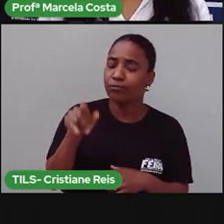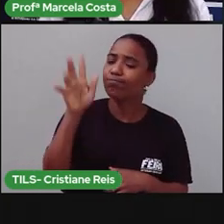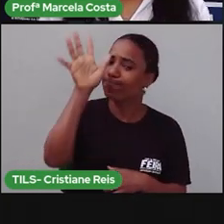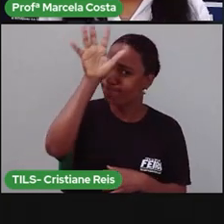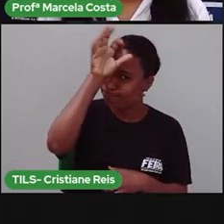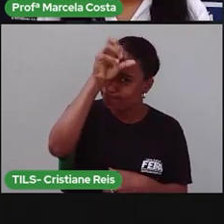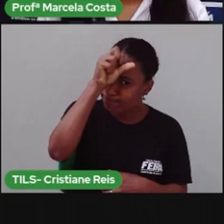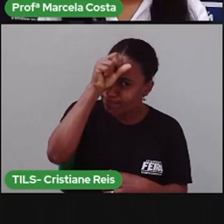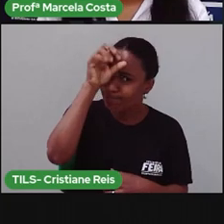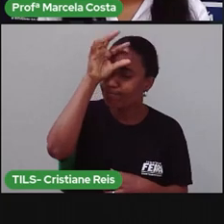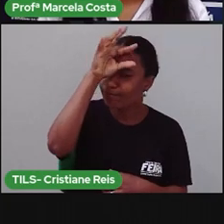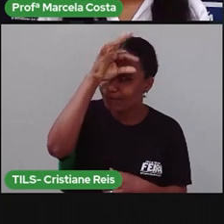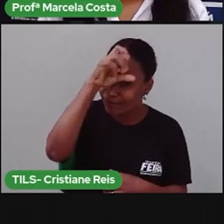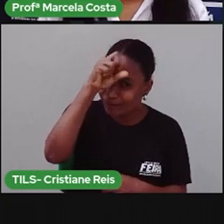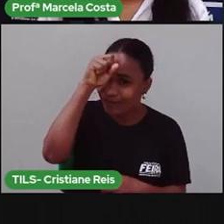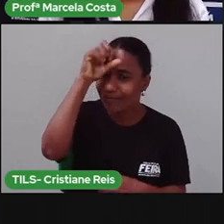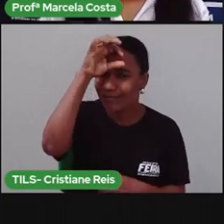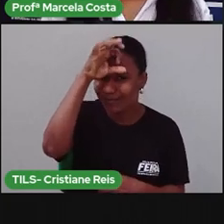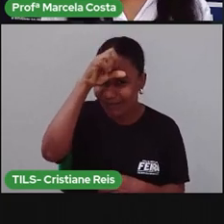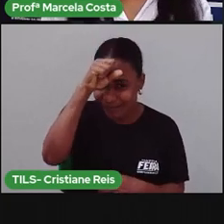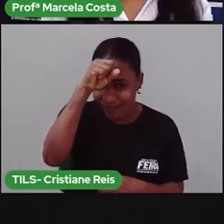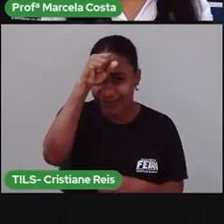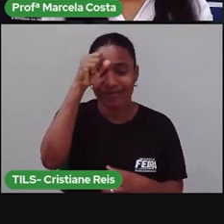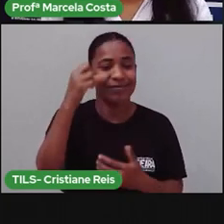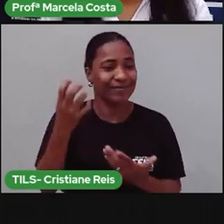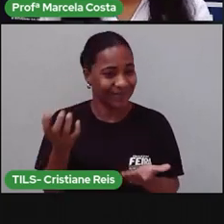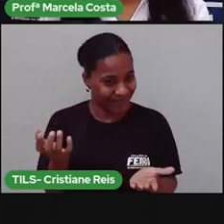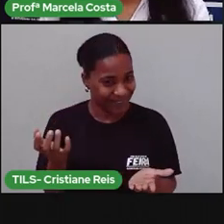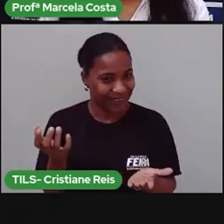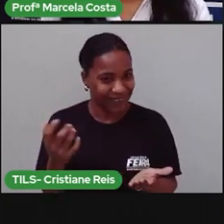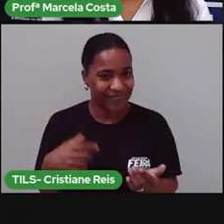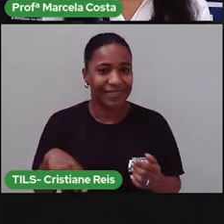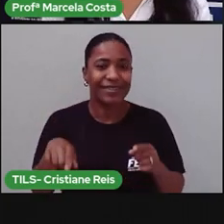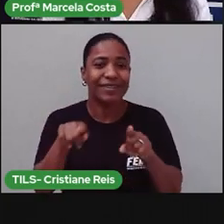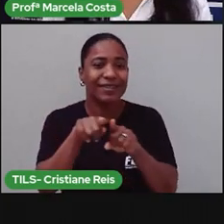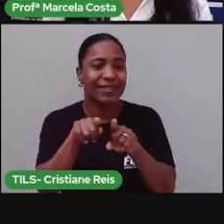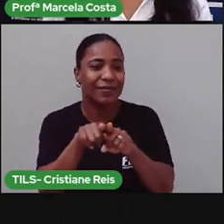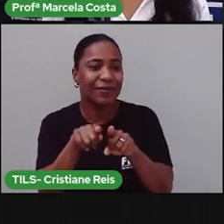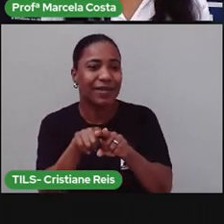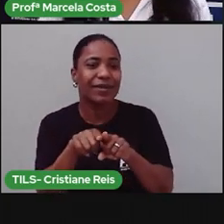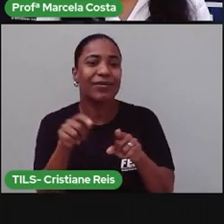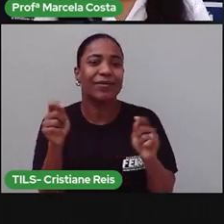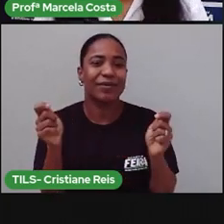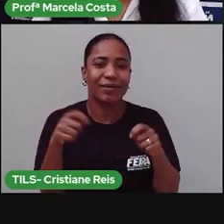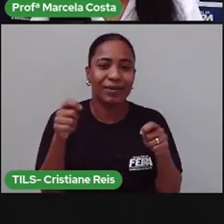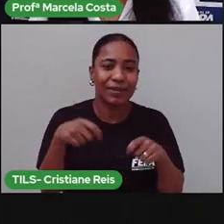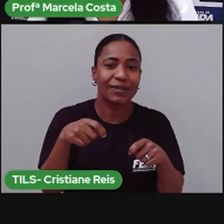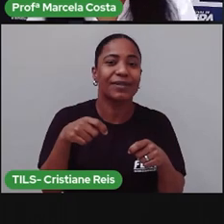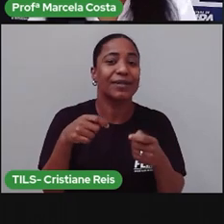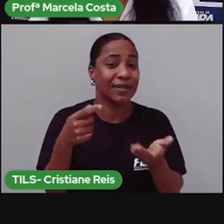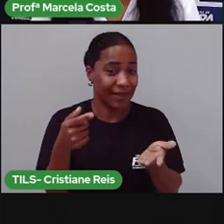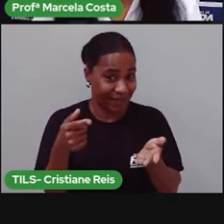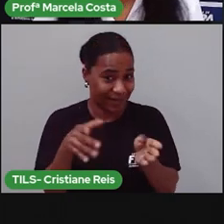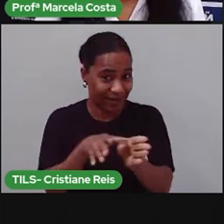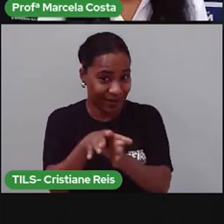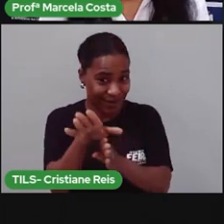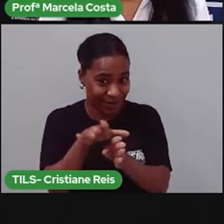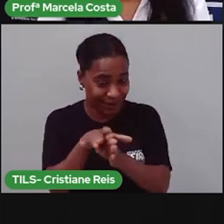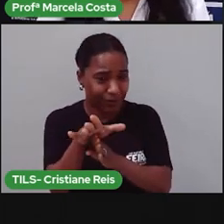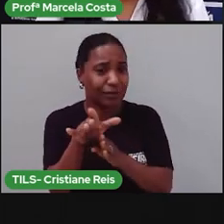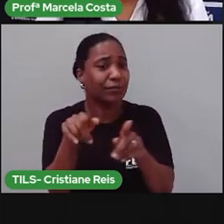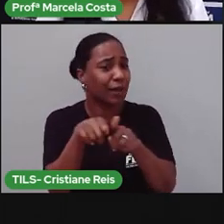te ensinando, você está aprendendo. Como também tem correções. Observem essas imagens aqui,